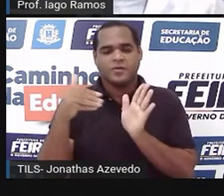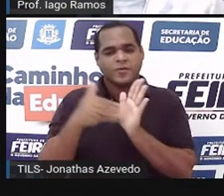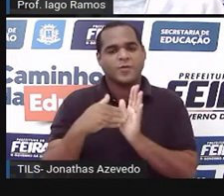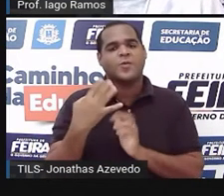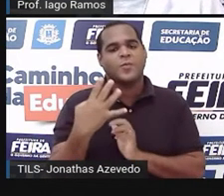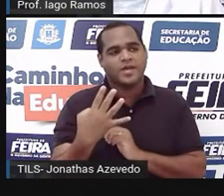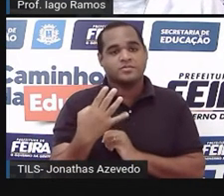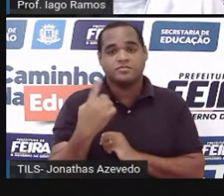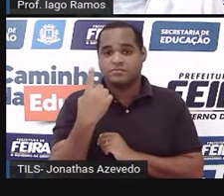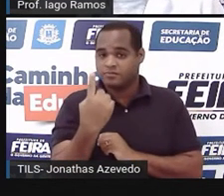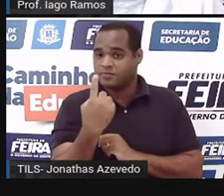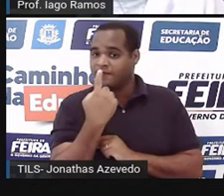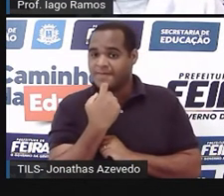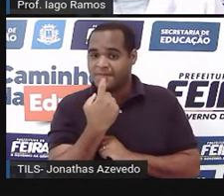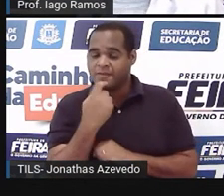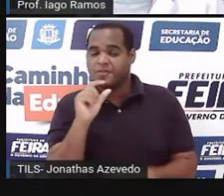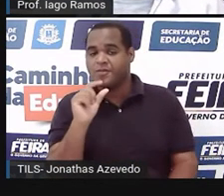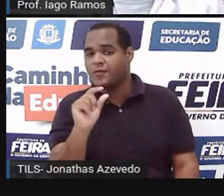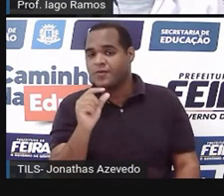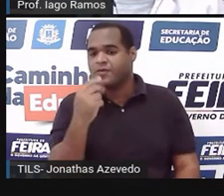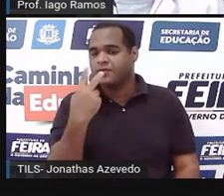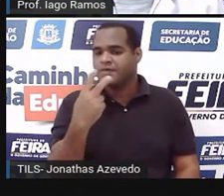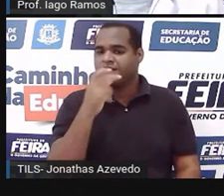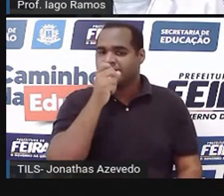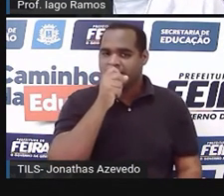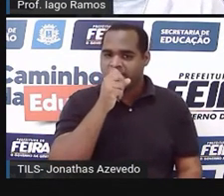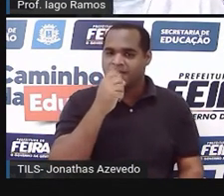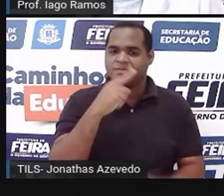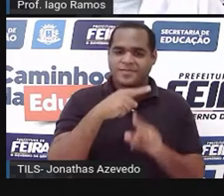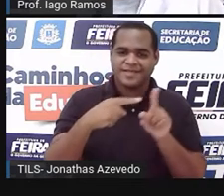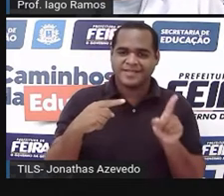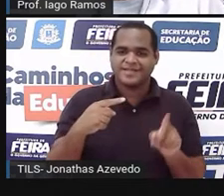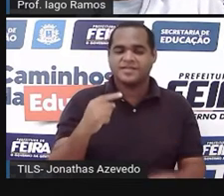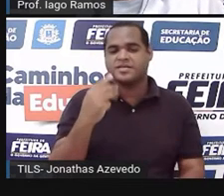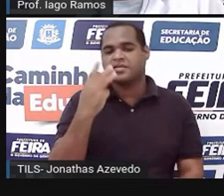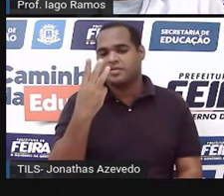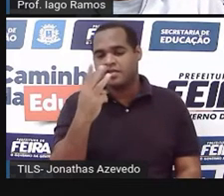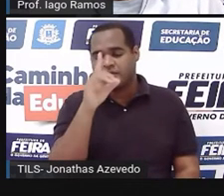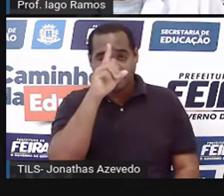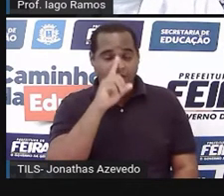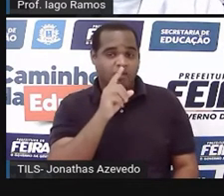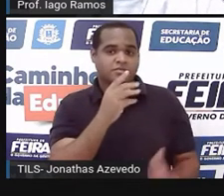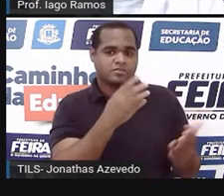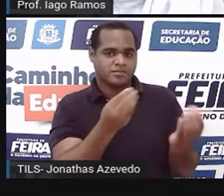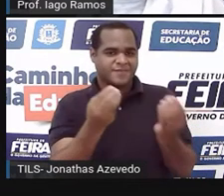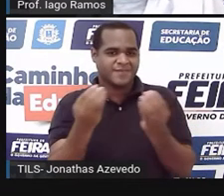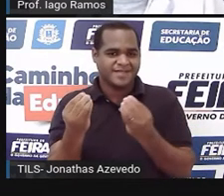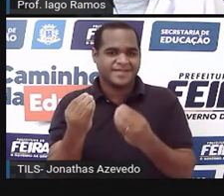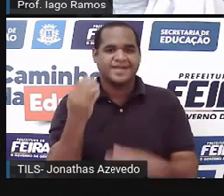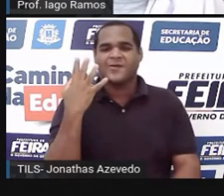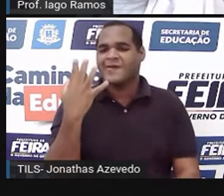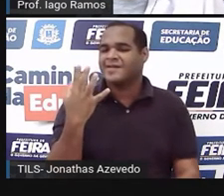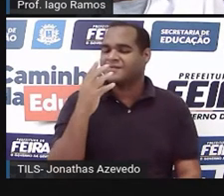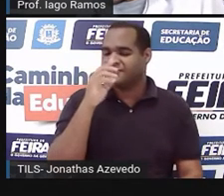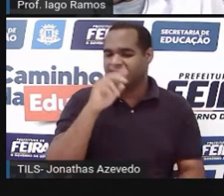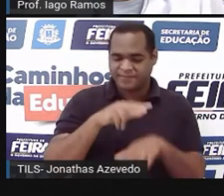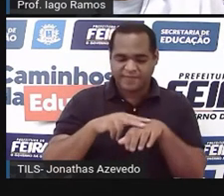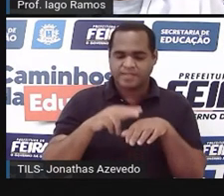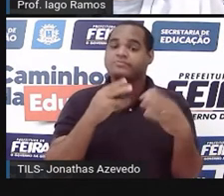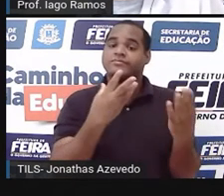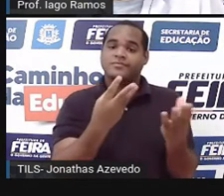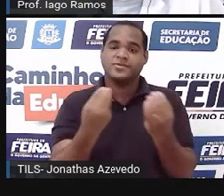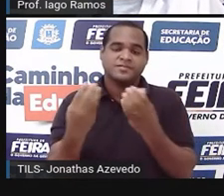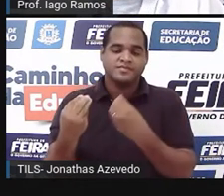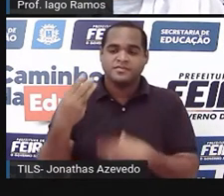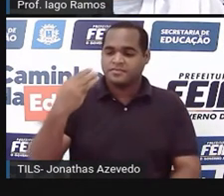Número 1 em vermelho para pouco, 2 em laranja para metade, 3 em amarelo para a maioria, 4 em verde para bastante.